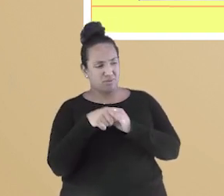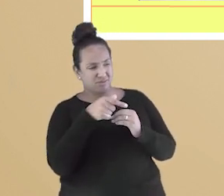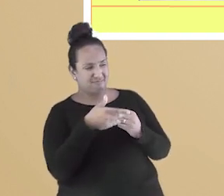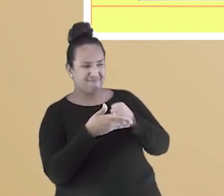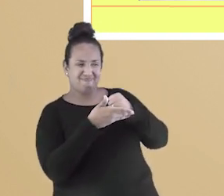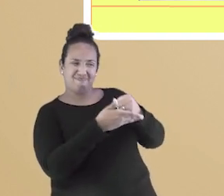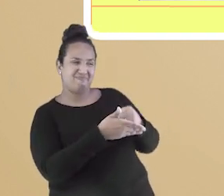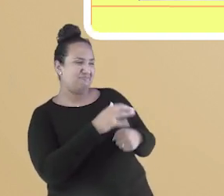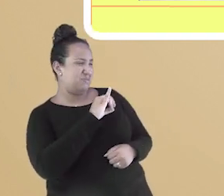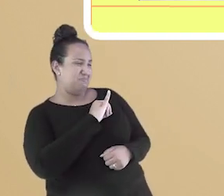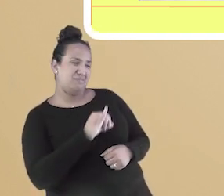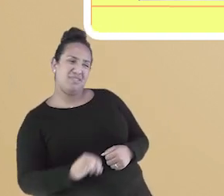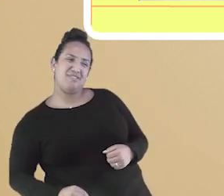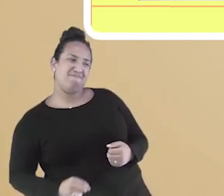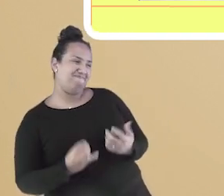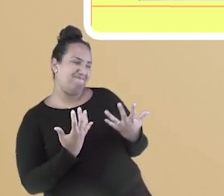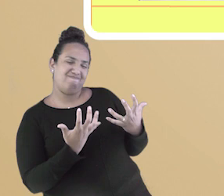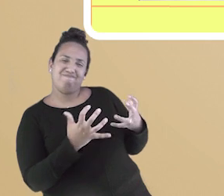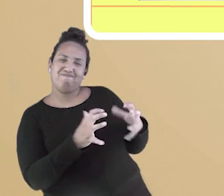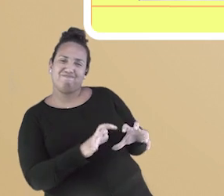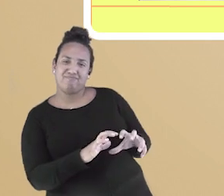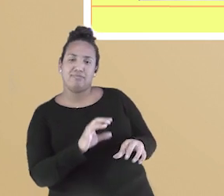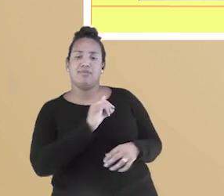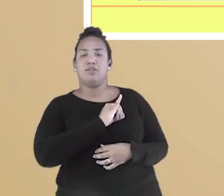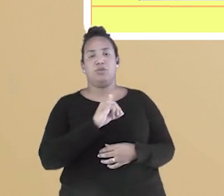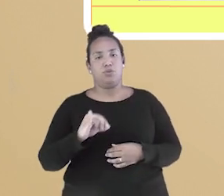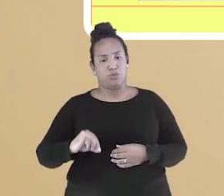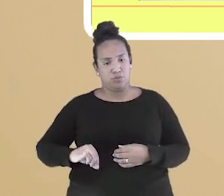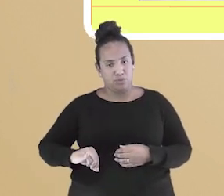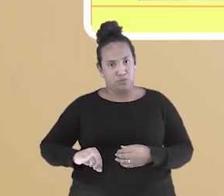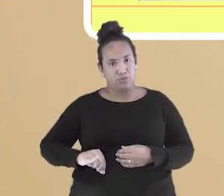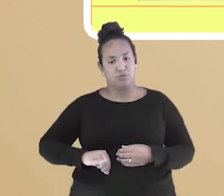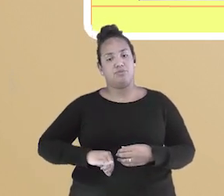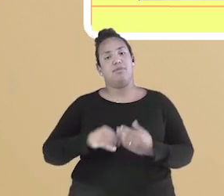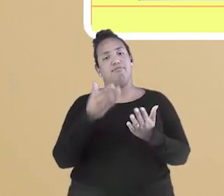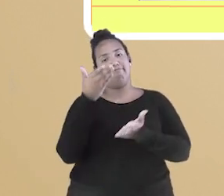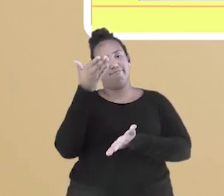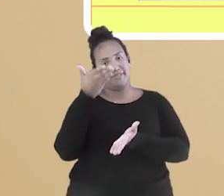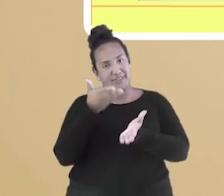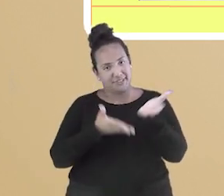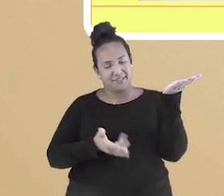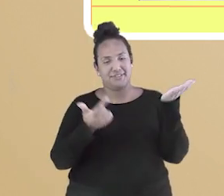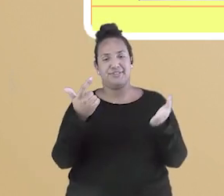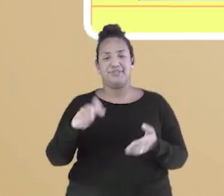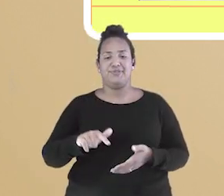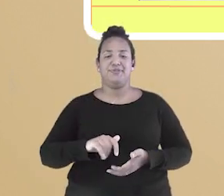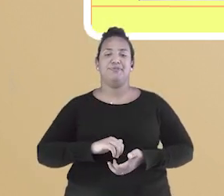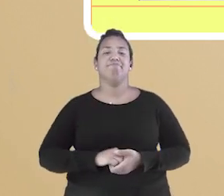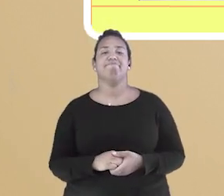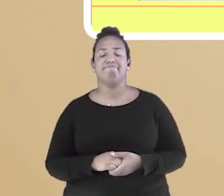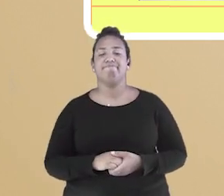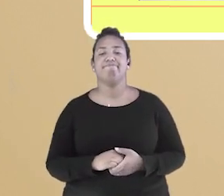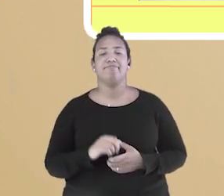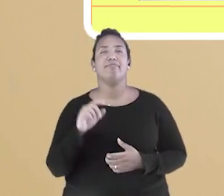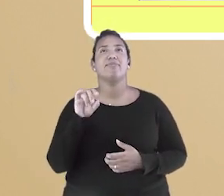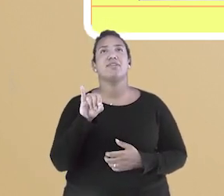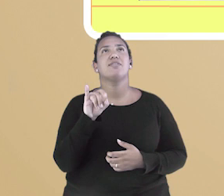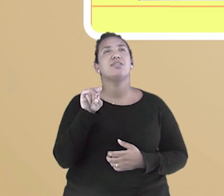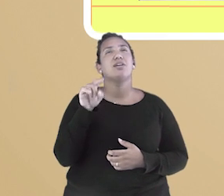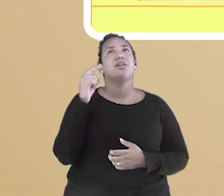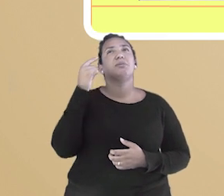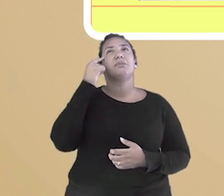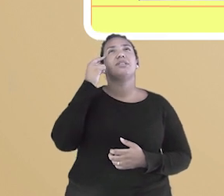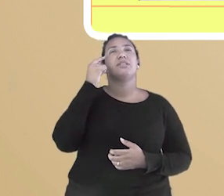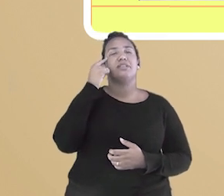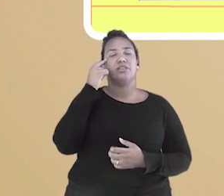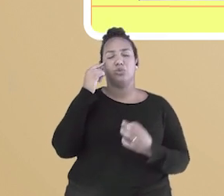deixando cada vez mais enfraquecido. Se você acha que, com todas essas questões que acabamos de ver, a coisa